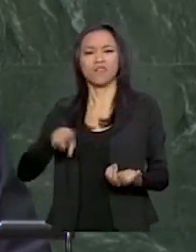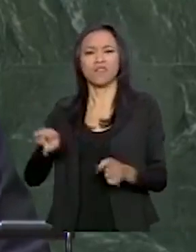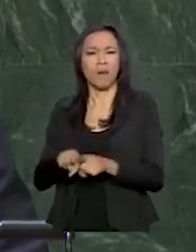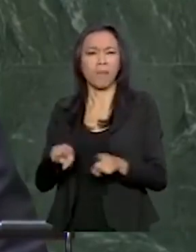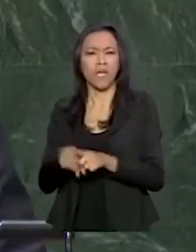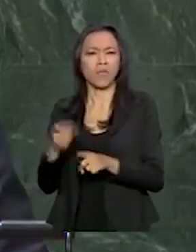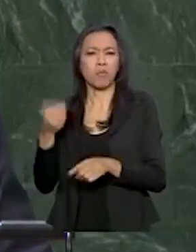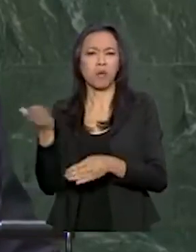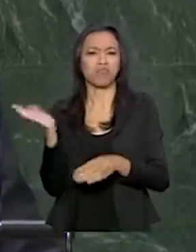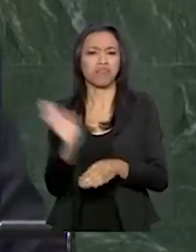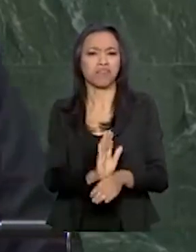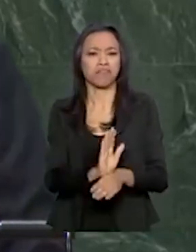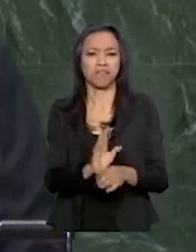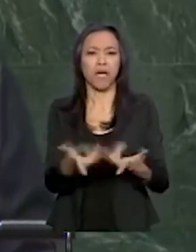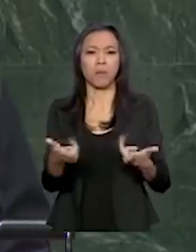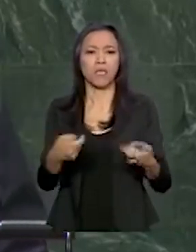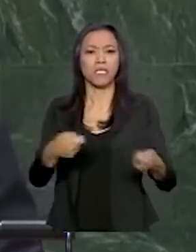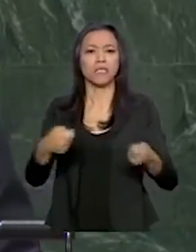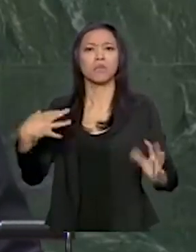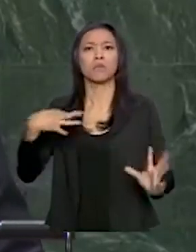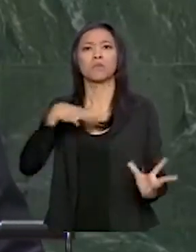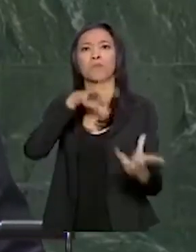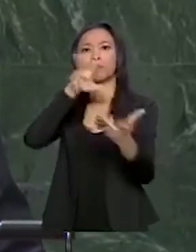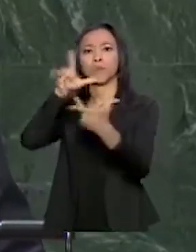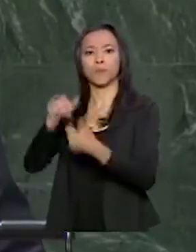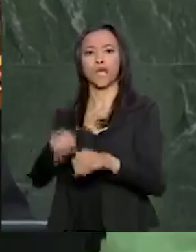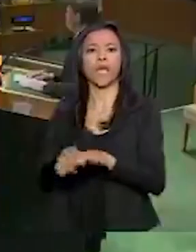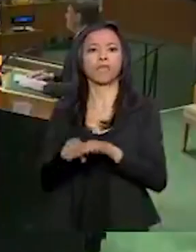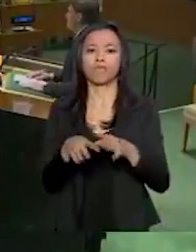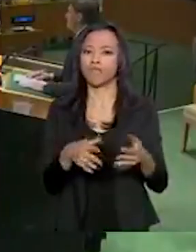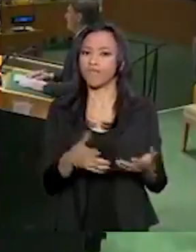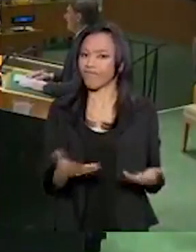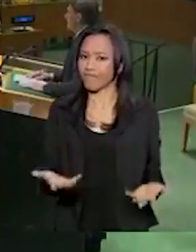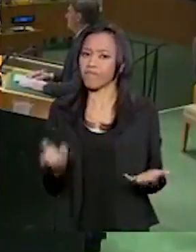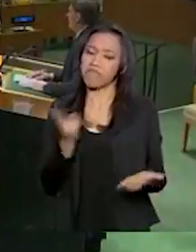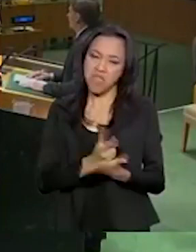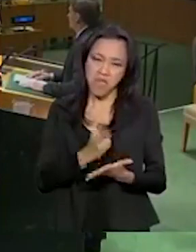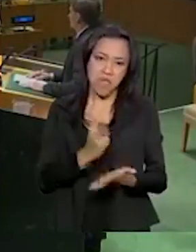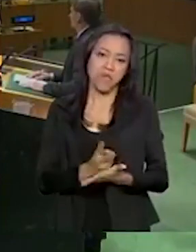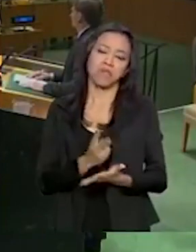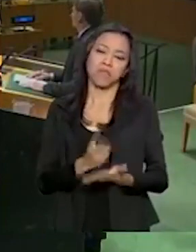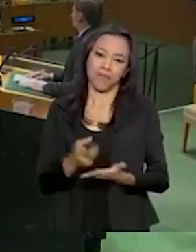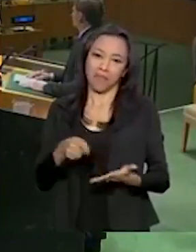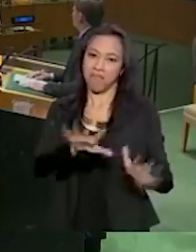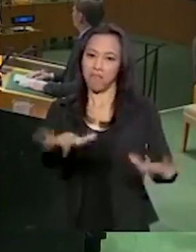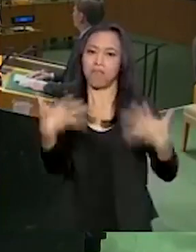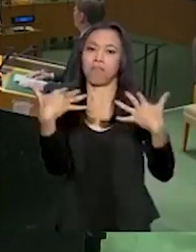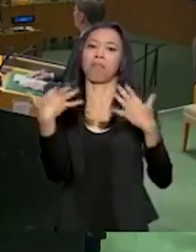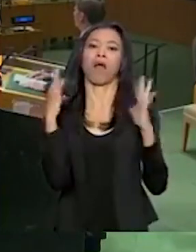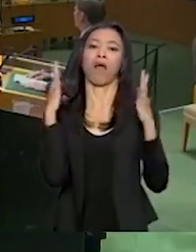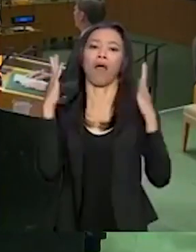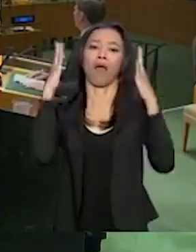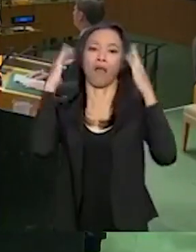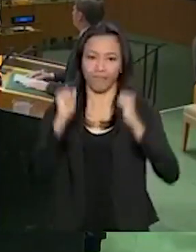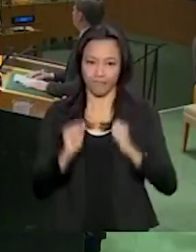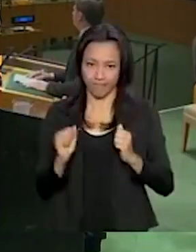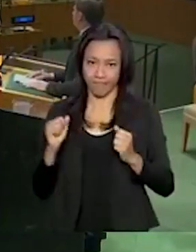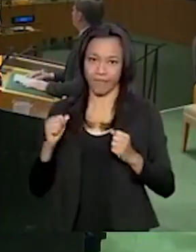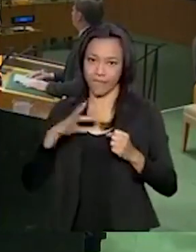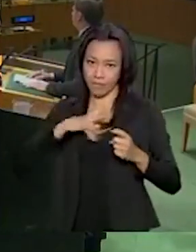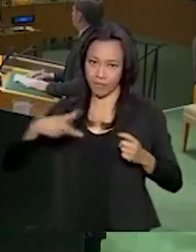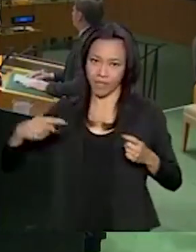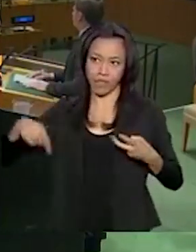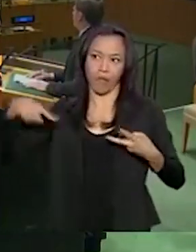estabilidade mundial. Mesmo assim, eram aplaudidos. Em meu país,